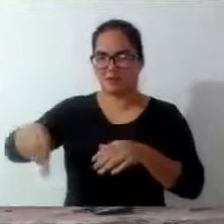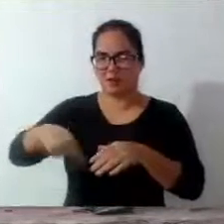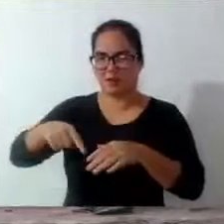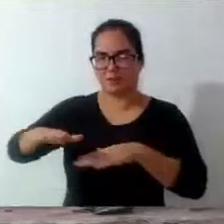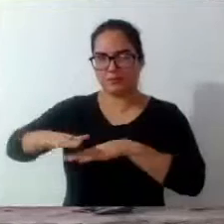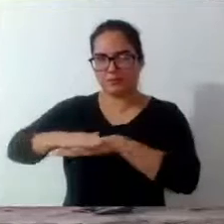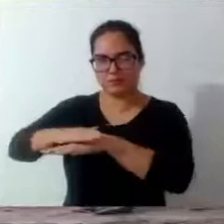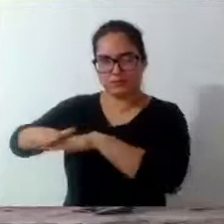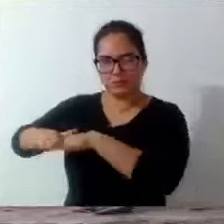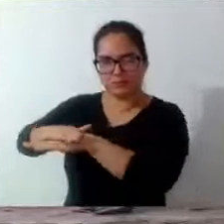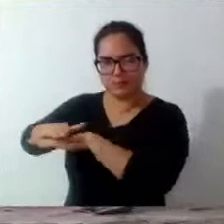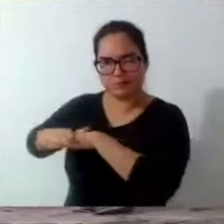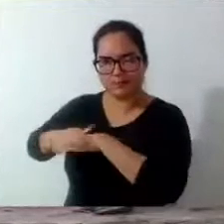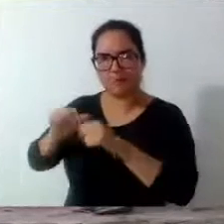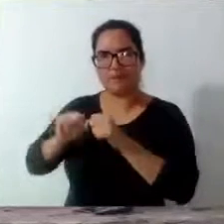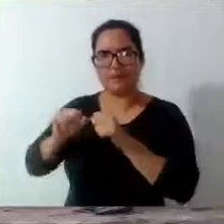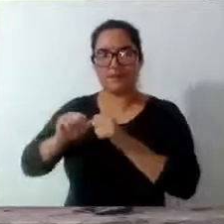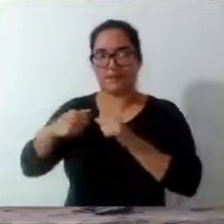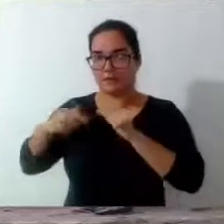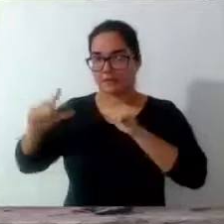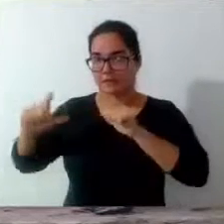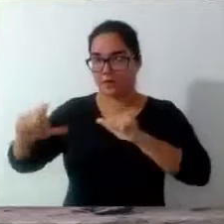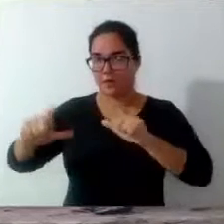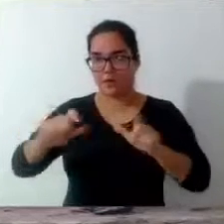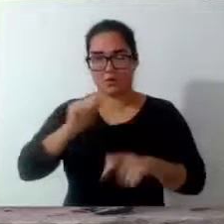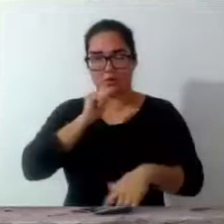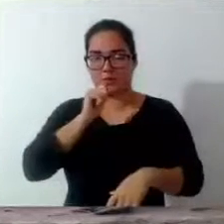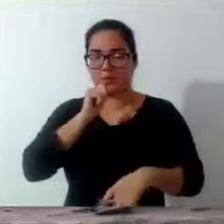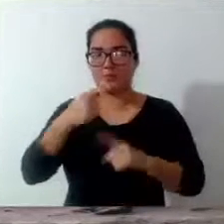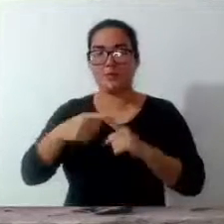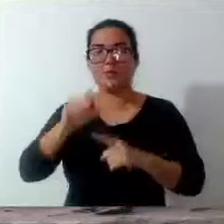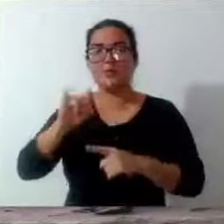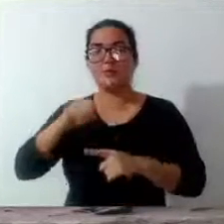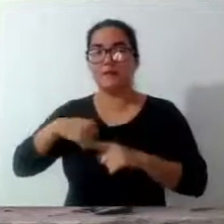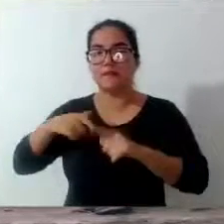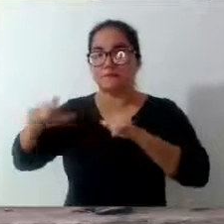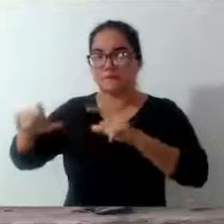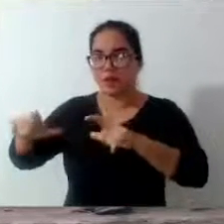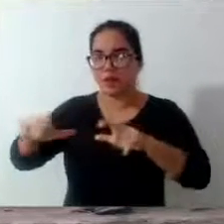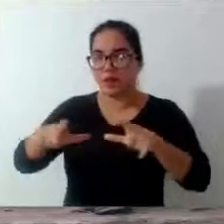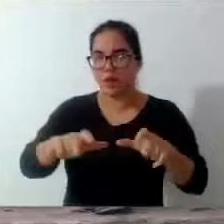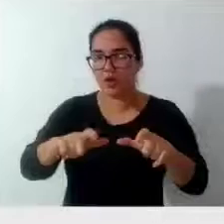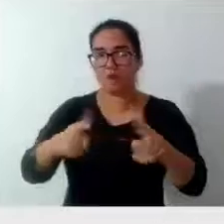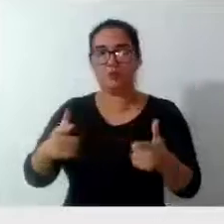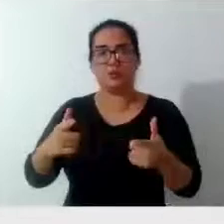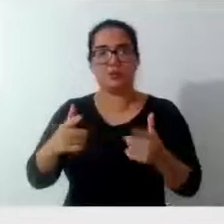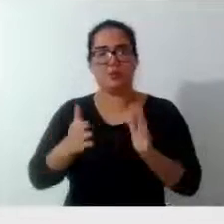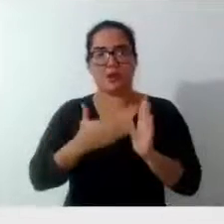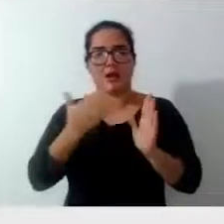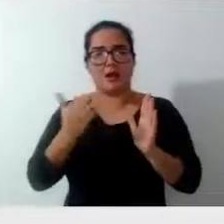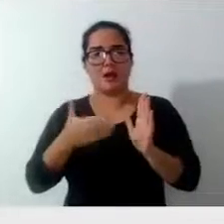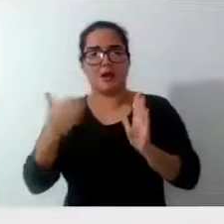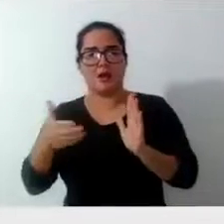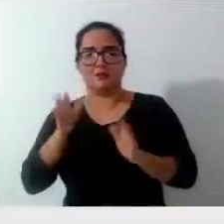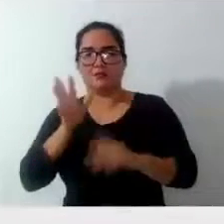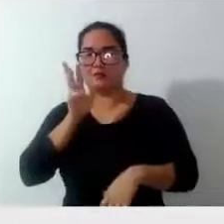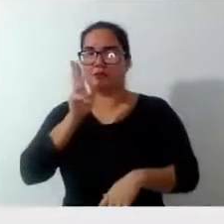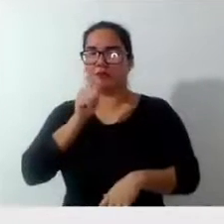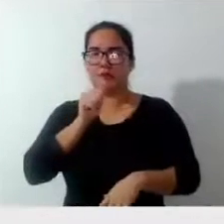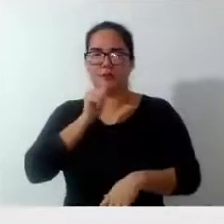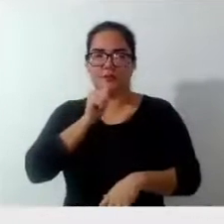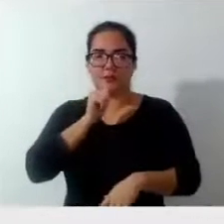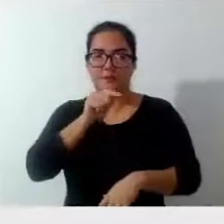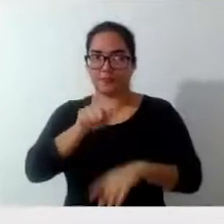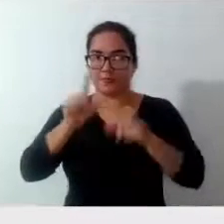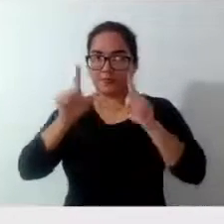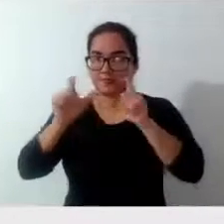Eu não saí por aí fotografando, não, porque, se eu saísse fotografar, ia ser sessão toda e não ia passar todas as fotos. Essas fotos